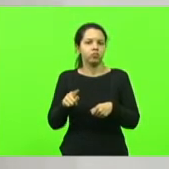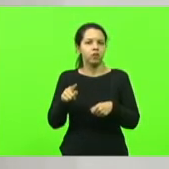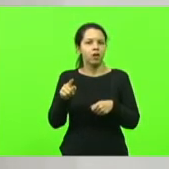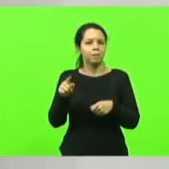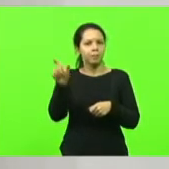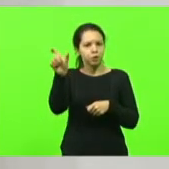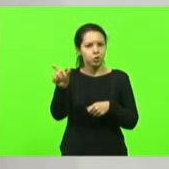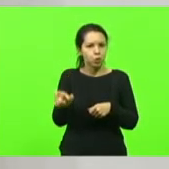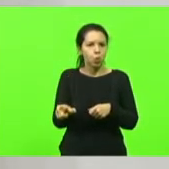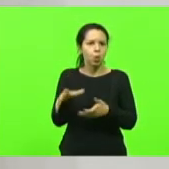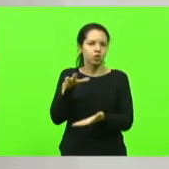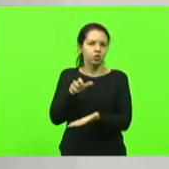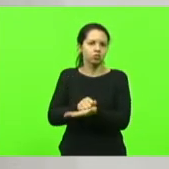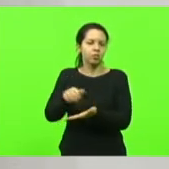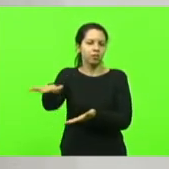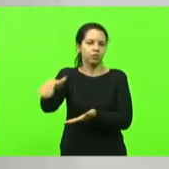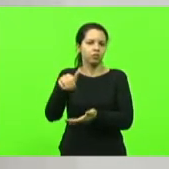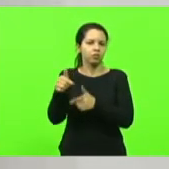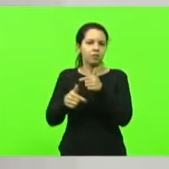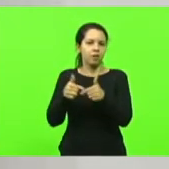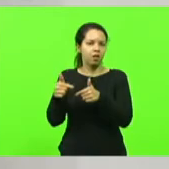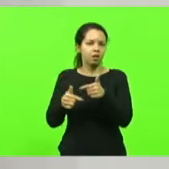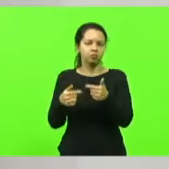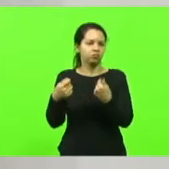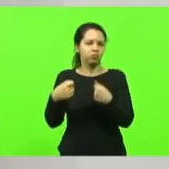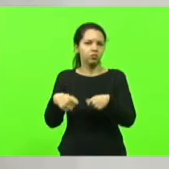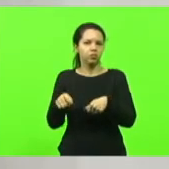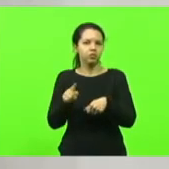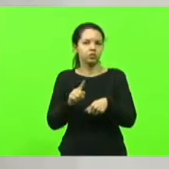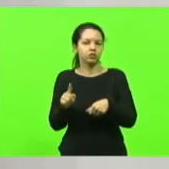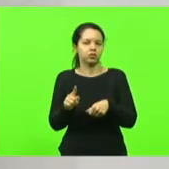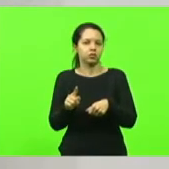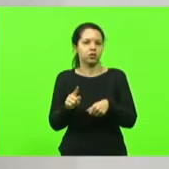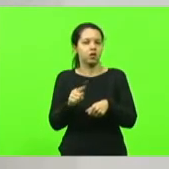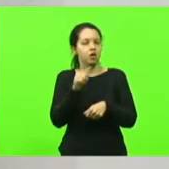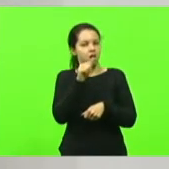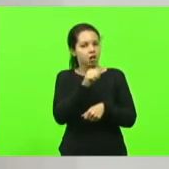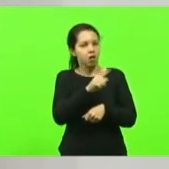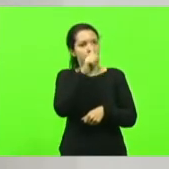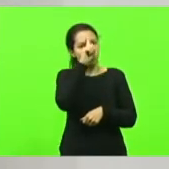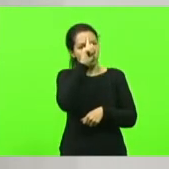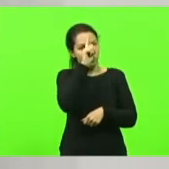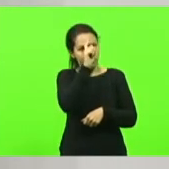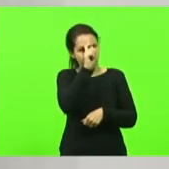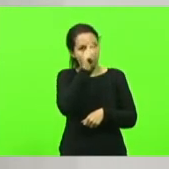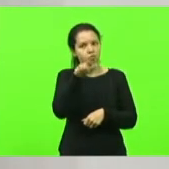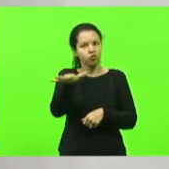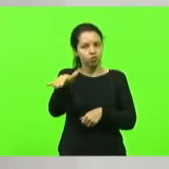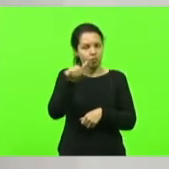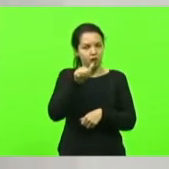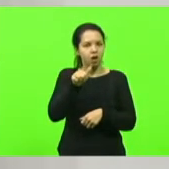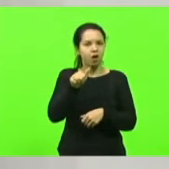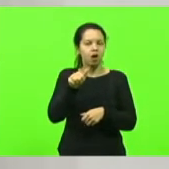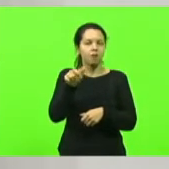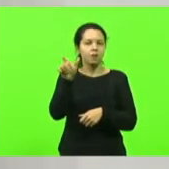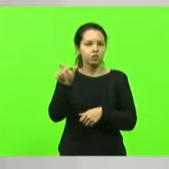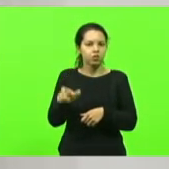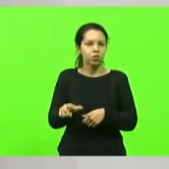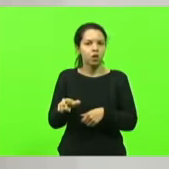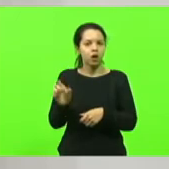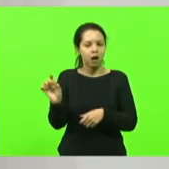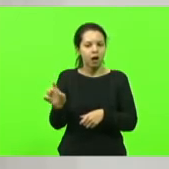Quando o hospital, quando o pronto-socorro vai fazer a contratação, ele mantém em cada plantão,